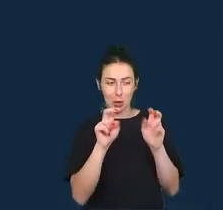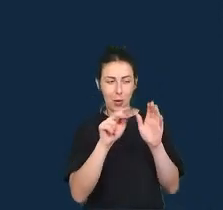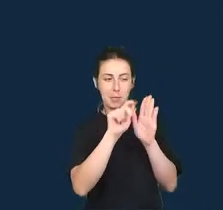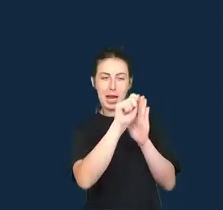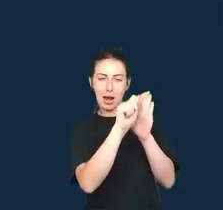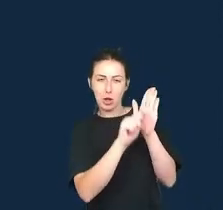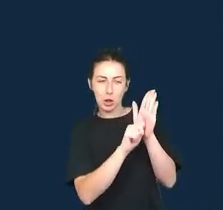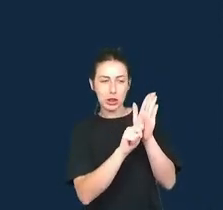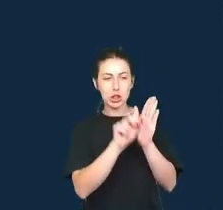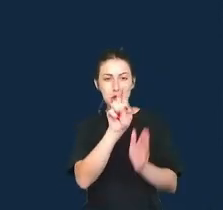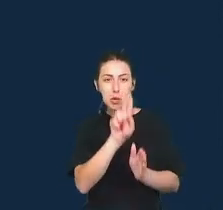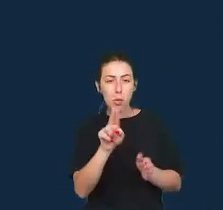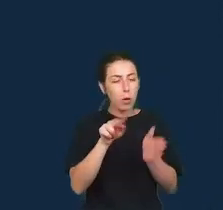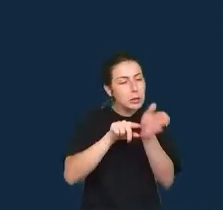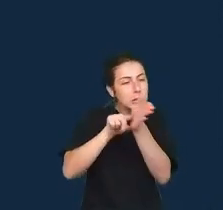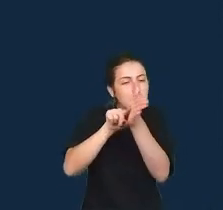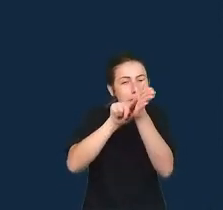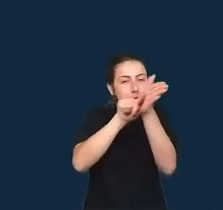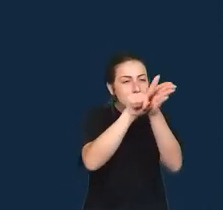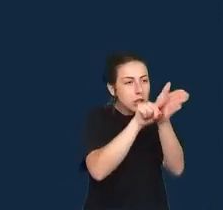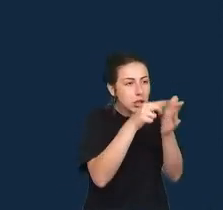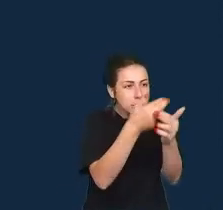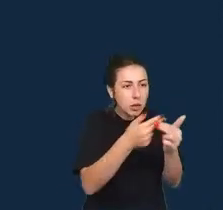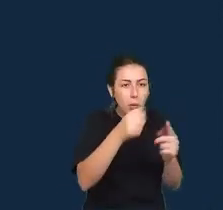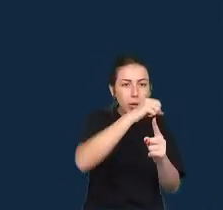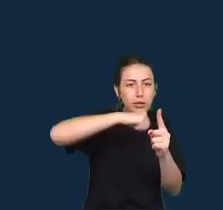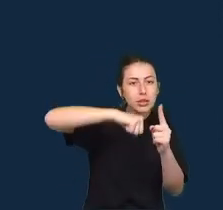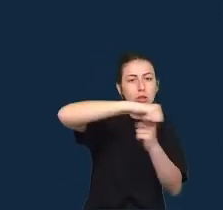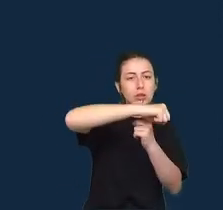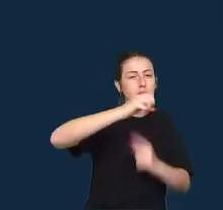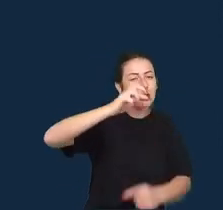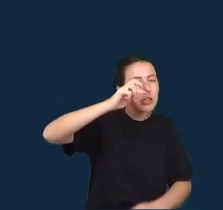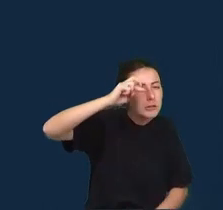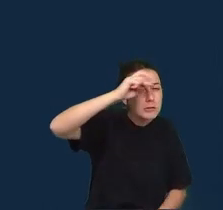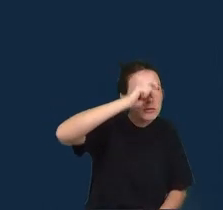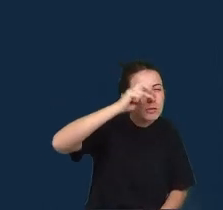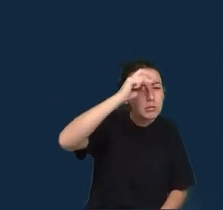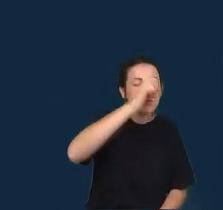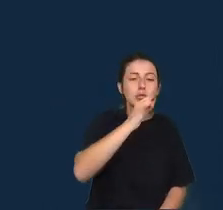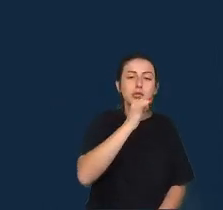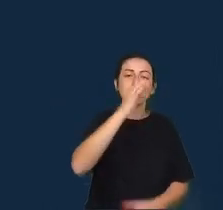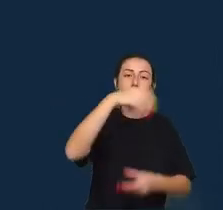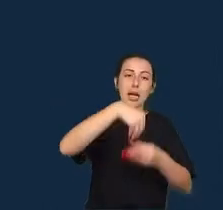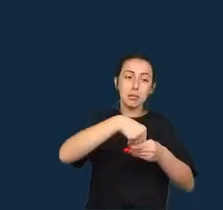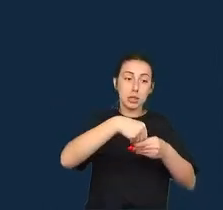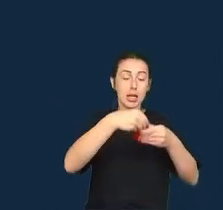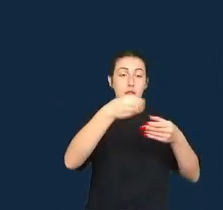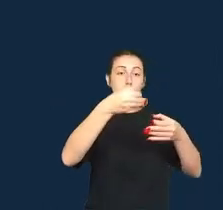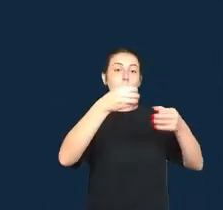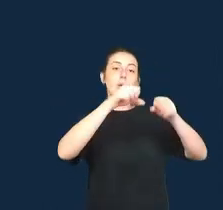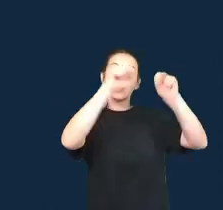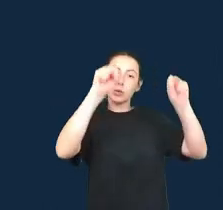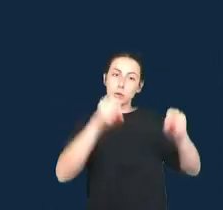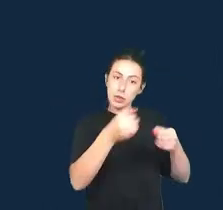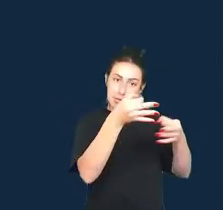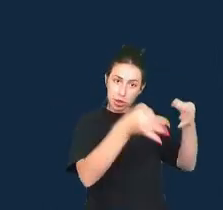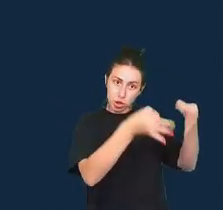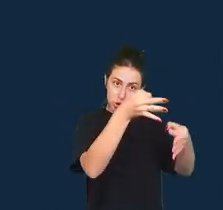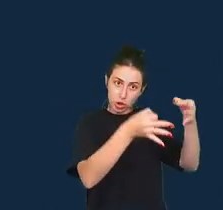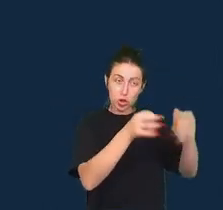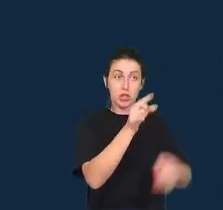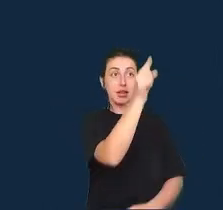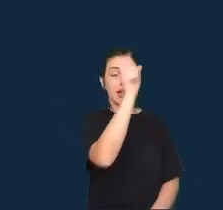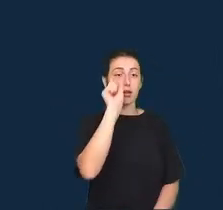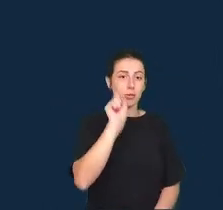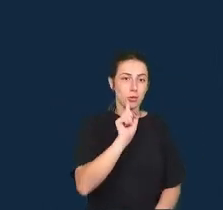em várias áreas da sociedade, por exemplo, no sistema de justiça criminal, nos Estados Unidos. E a série